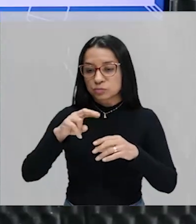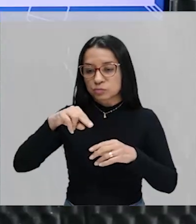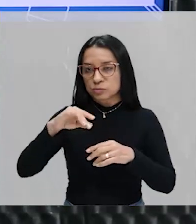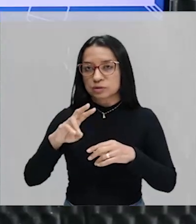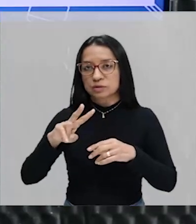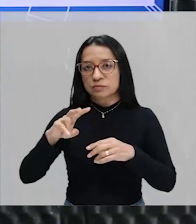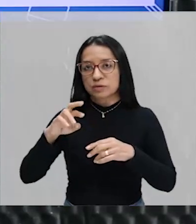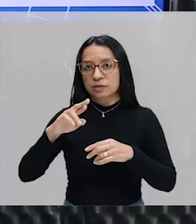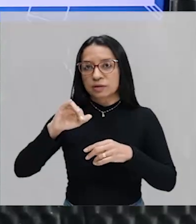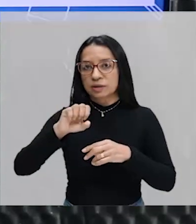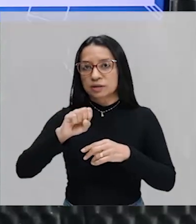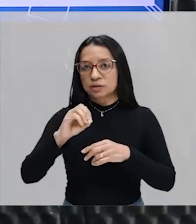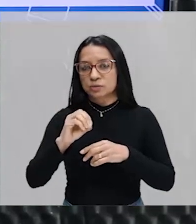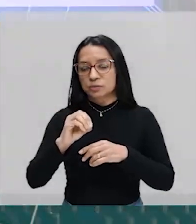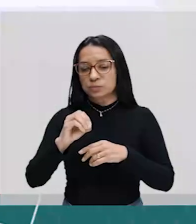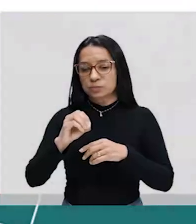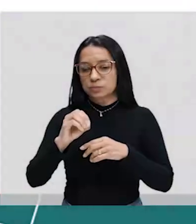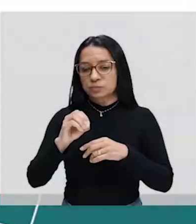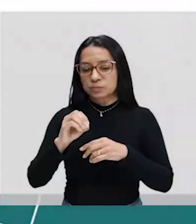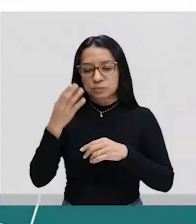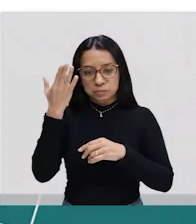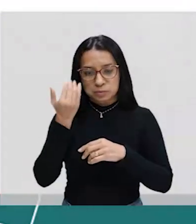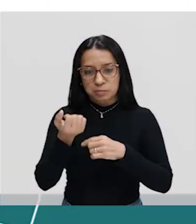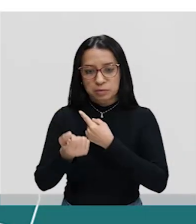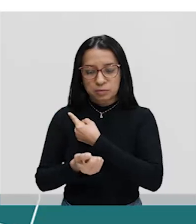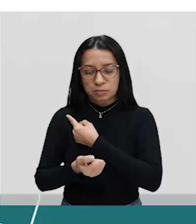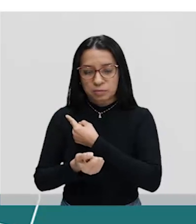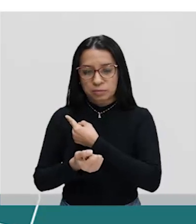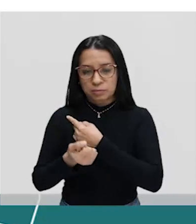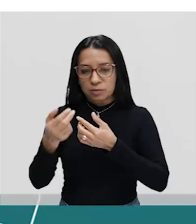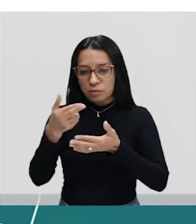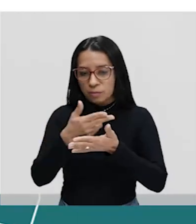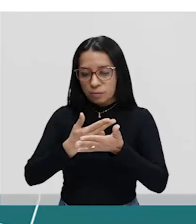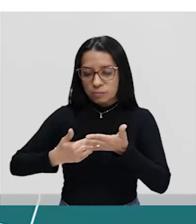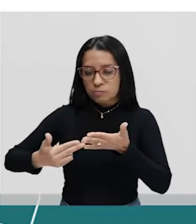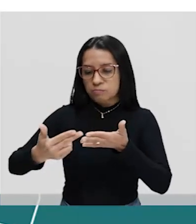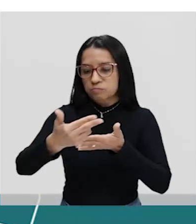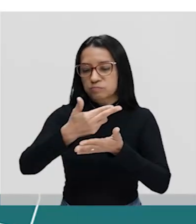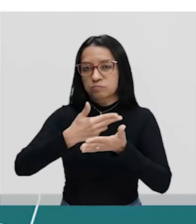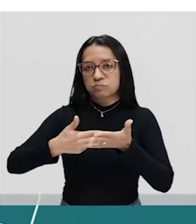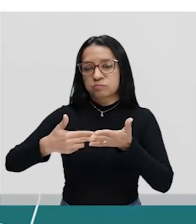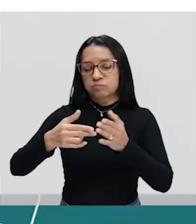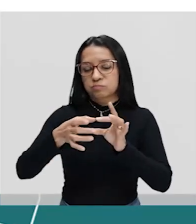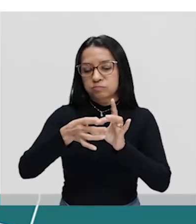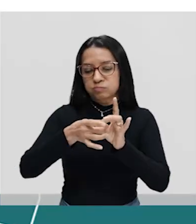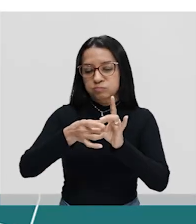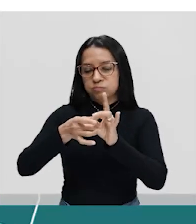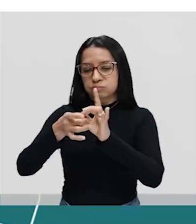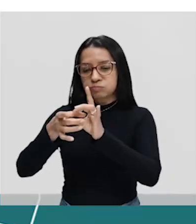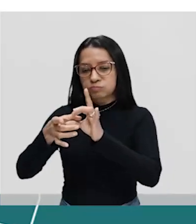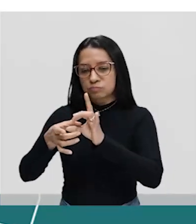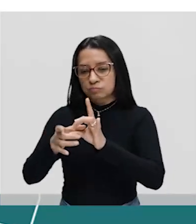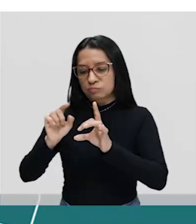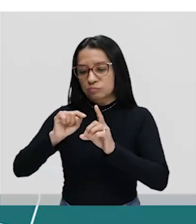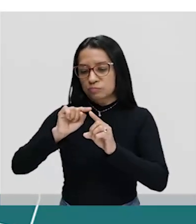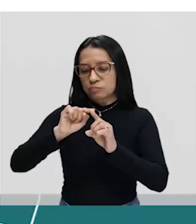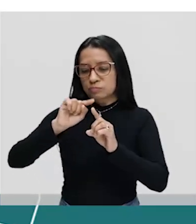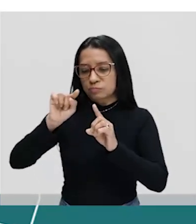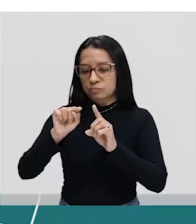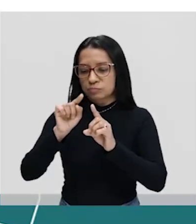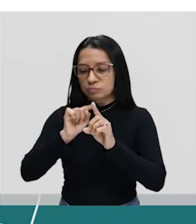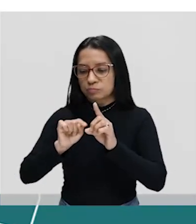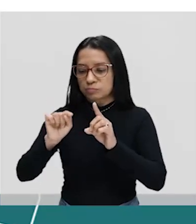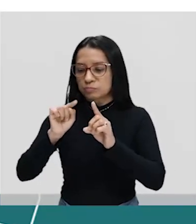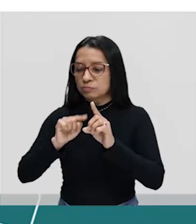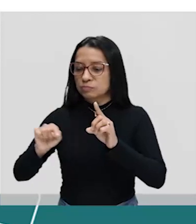tá bom? o que que eu vou pintar? Eu vou pintar toda essa região aonde os conjuntos estão definidos. Então, o